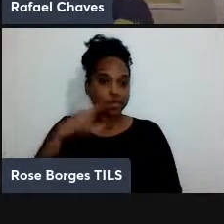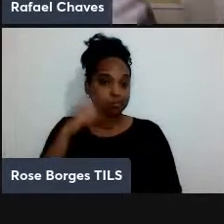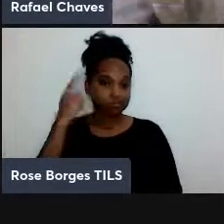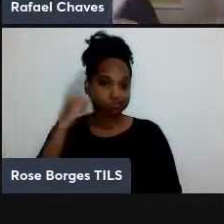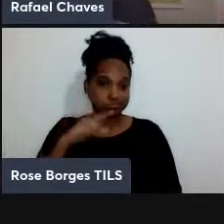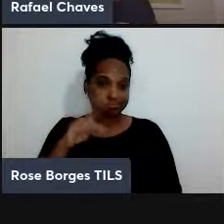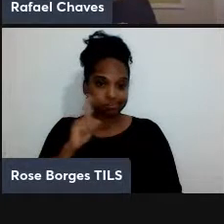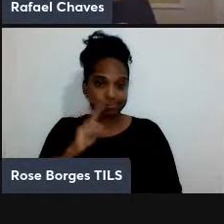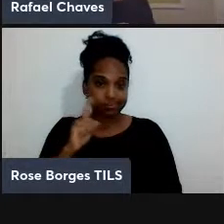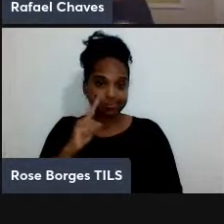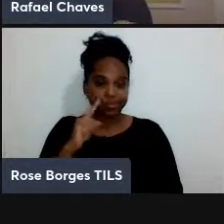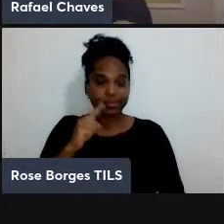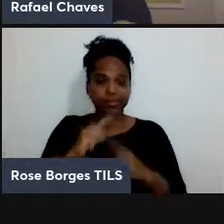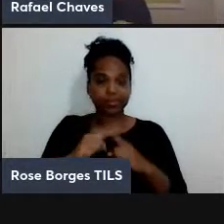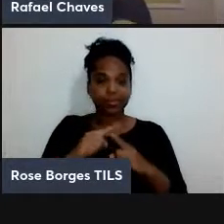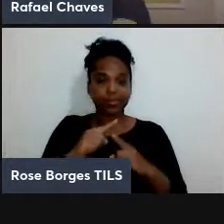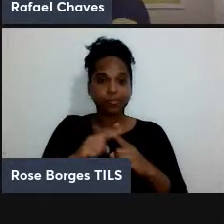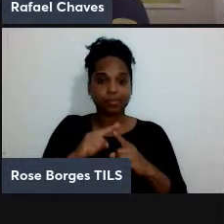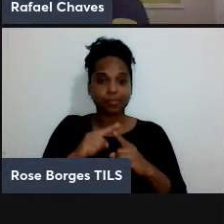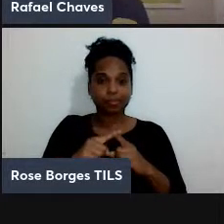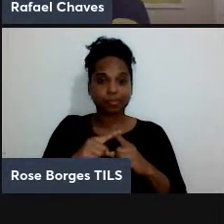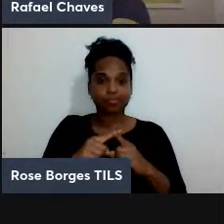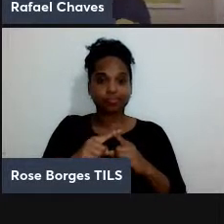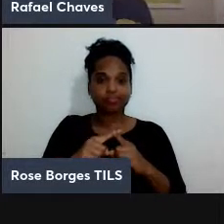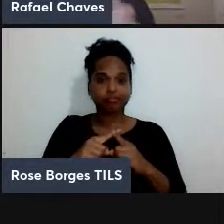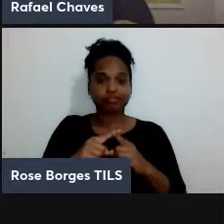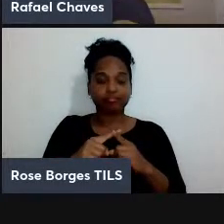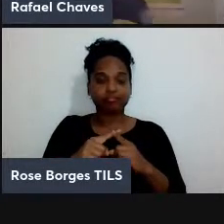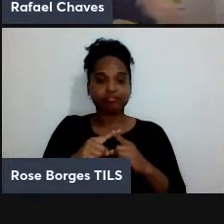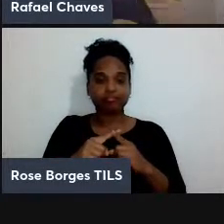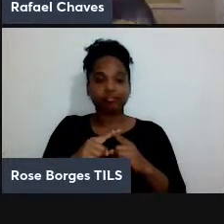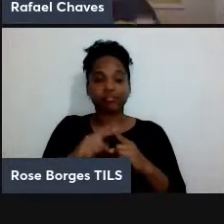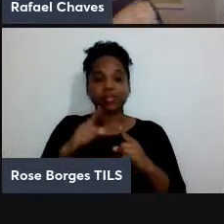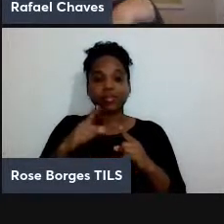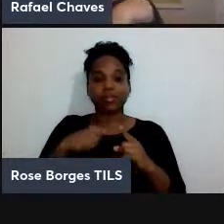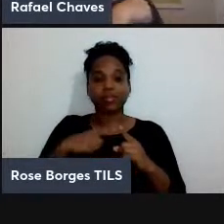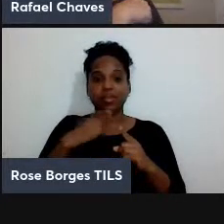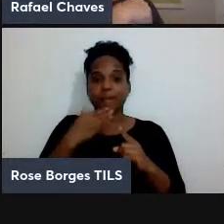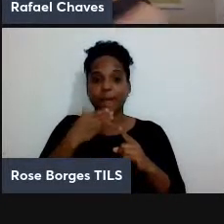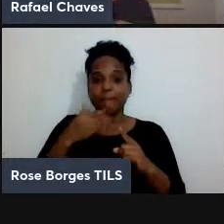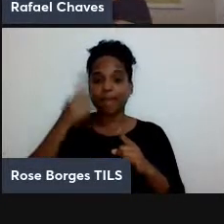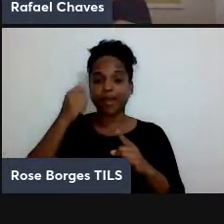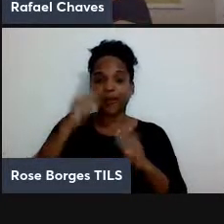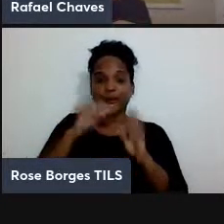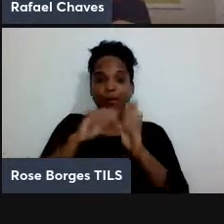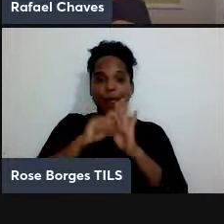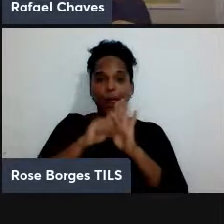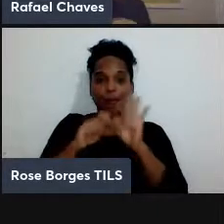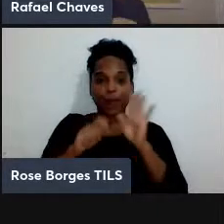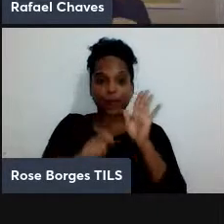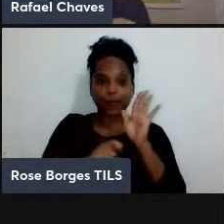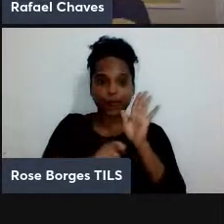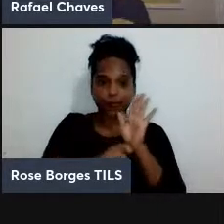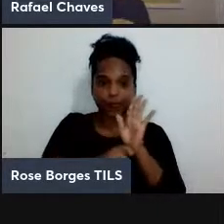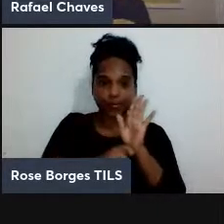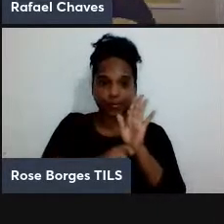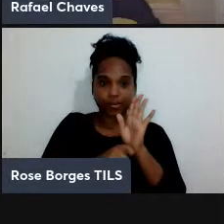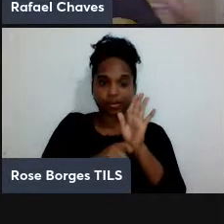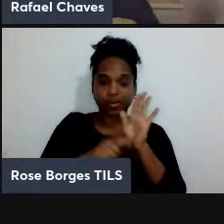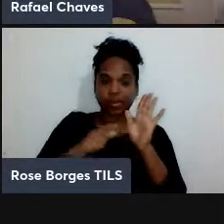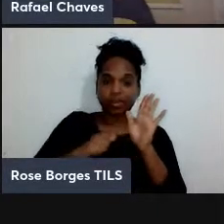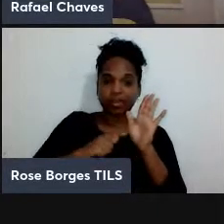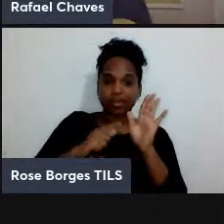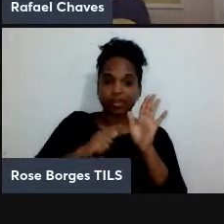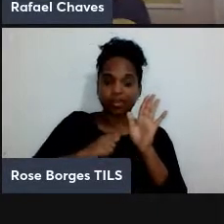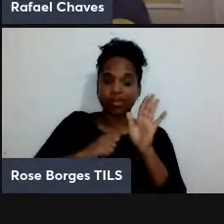porque classicamente ao menos o melhor algoritmo conhecido ele escala exponencialmente para